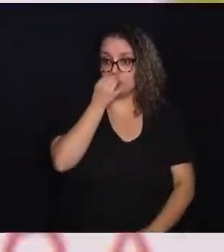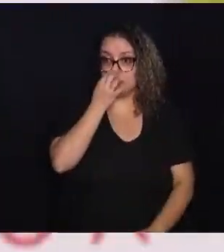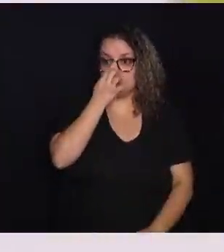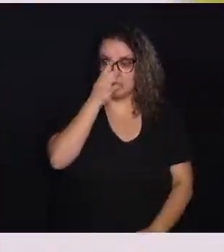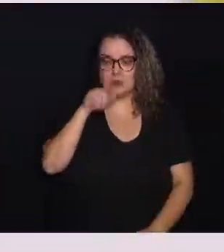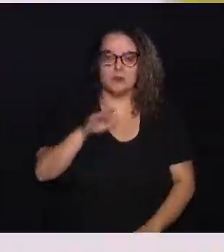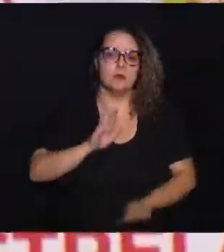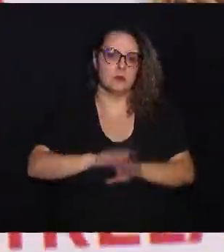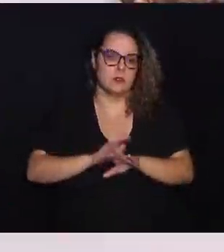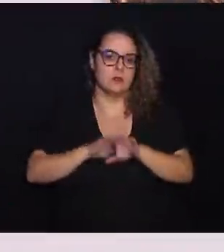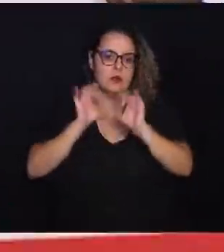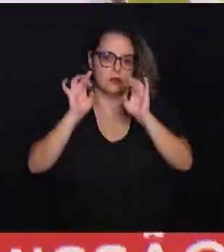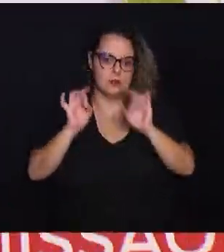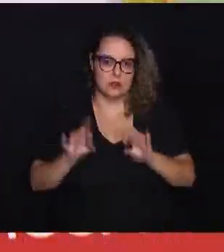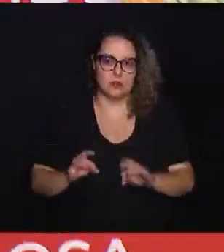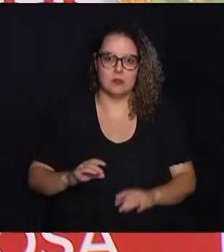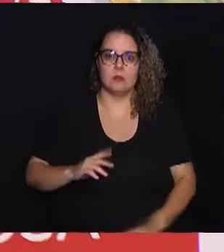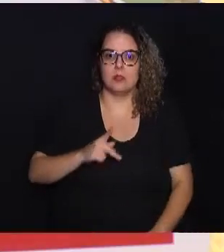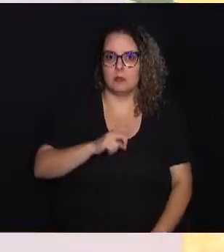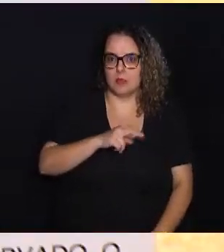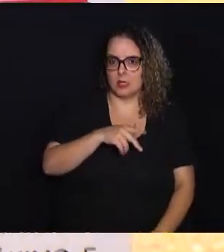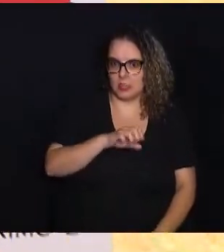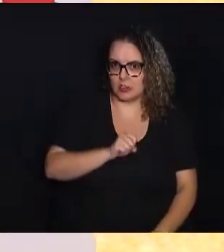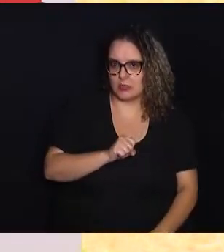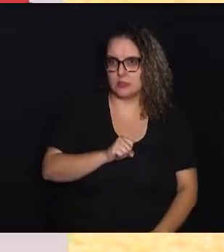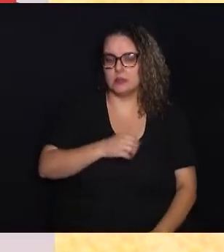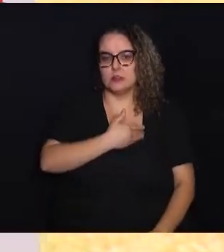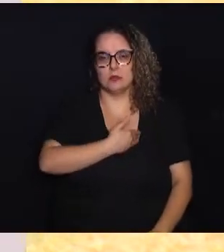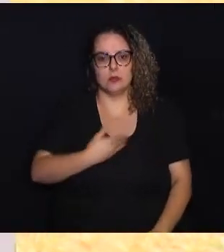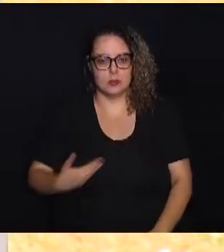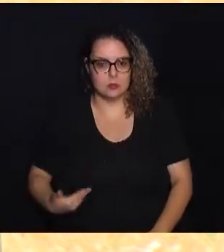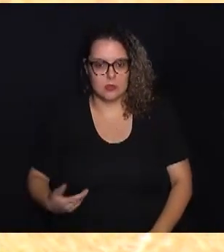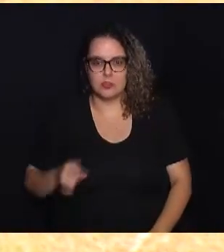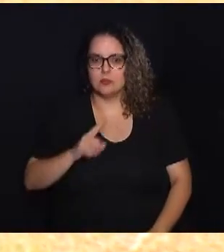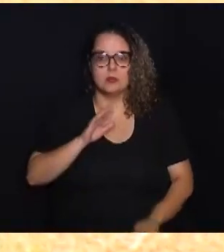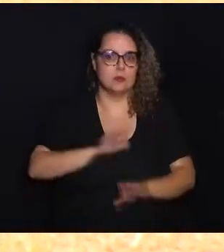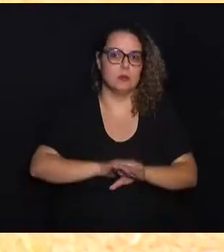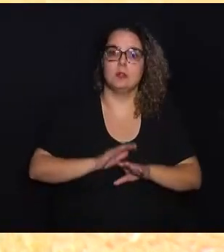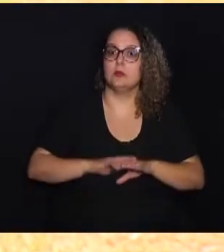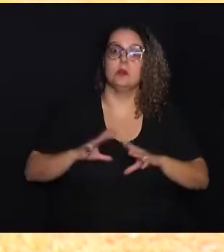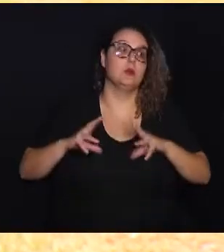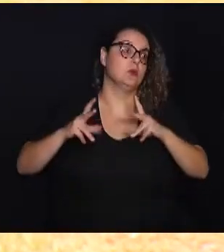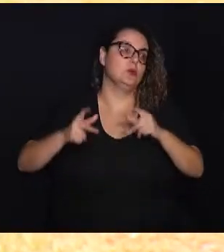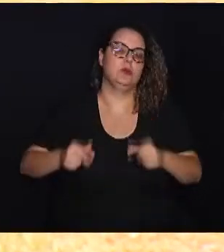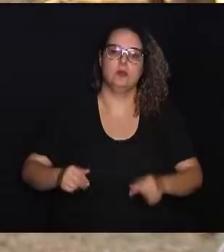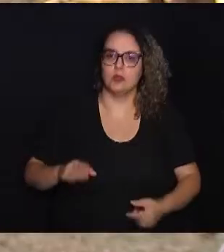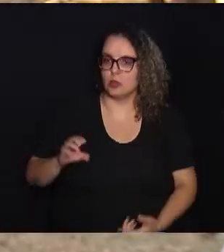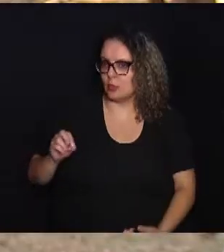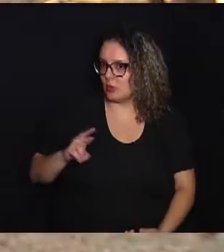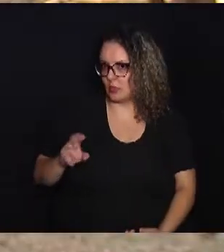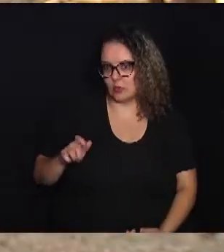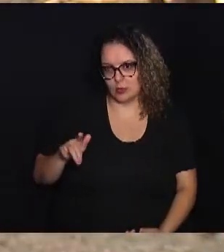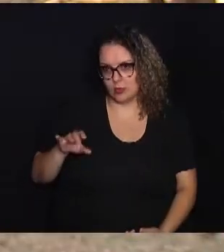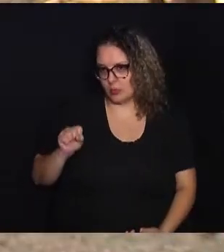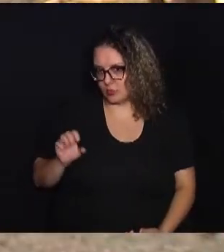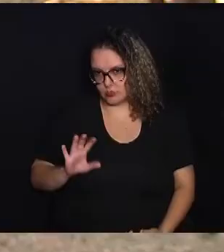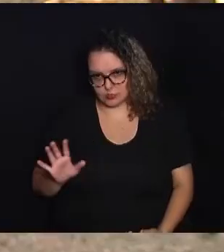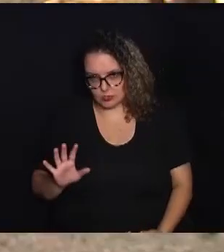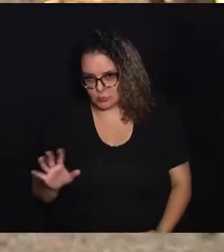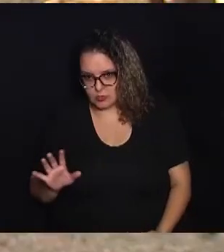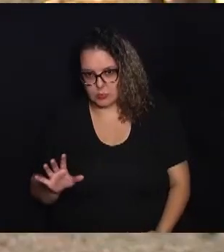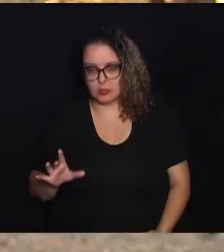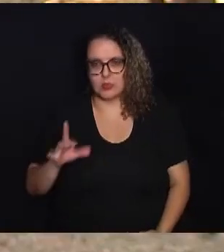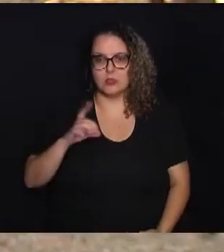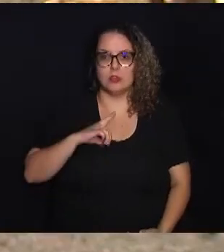Então, essa é uma medida específica para parques públicos. Não é uma medida que a gente vai adotar em todos os córregos da